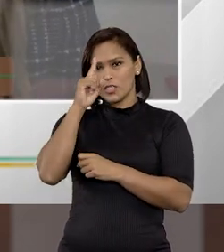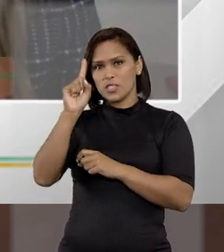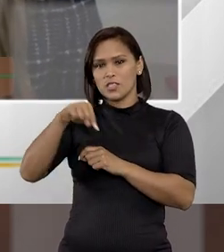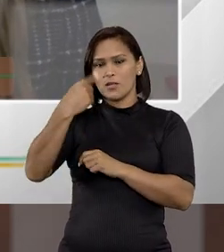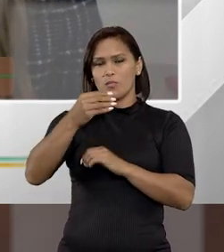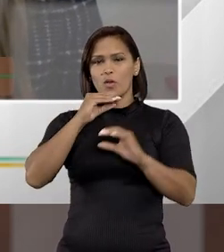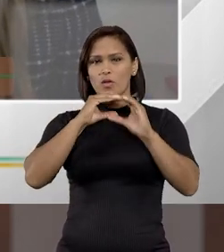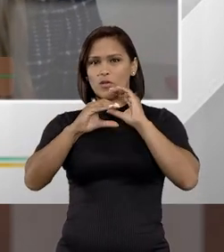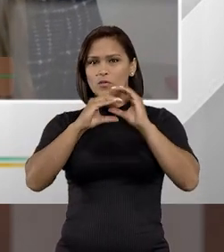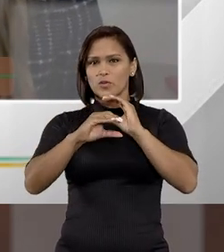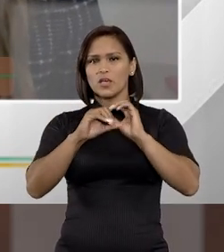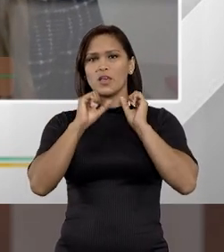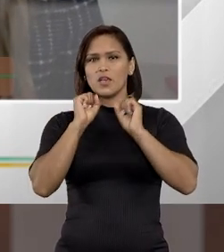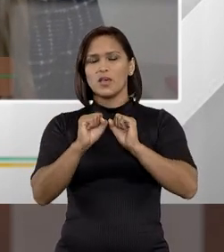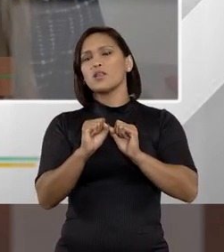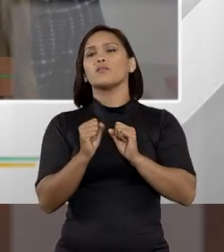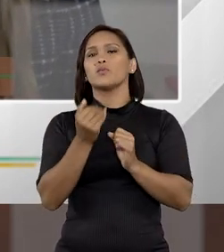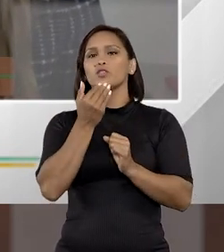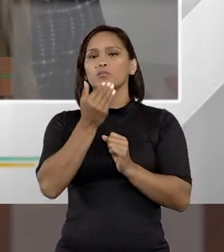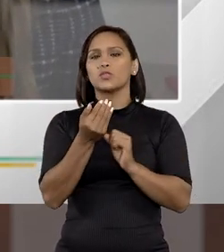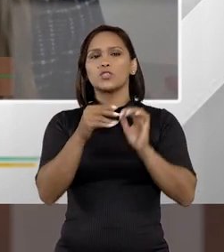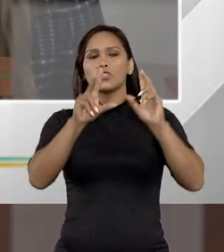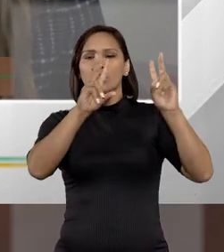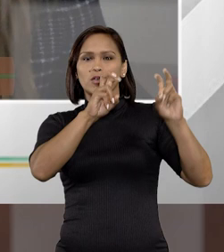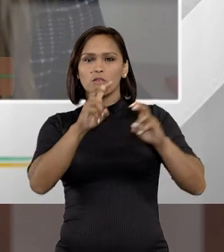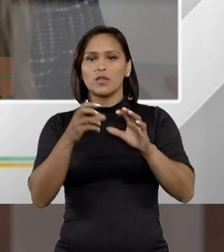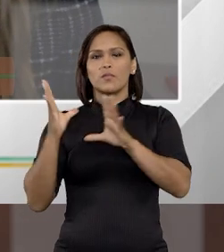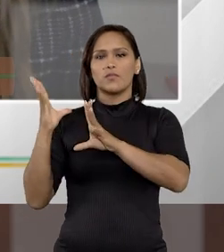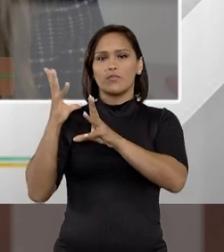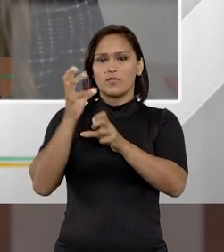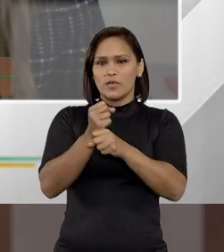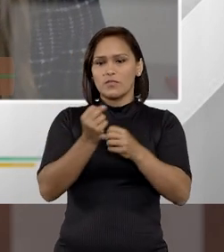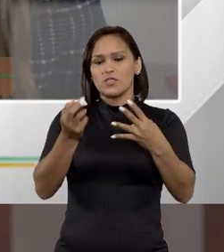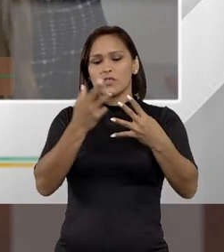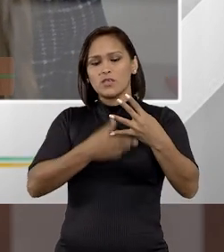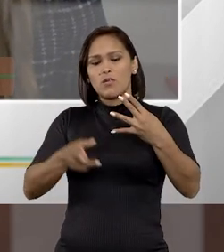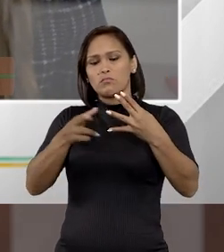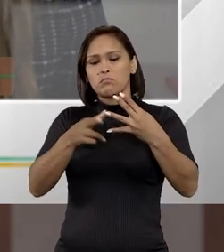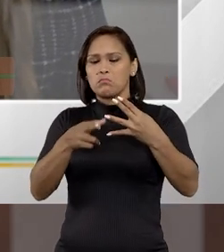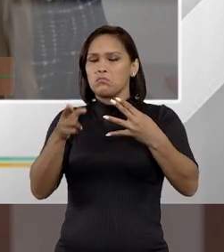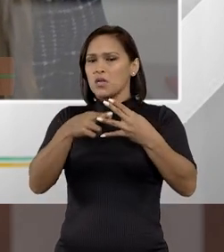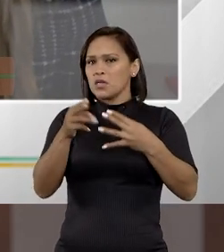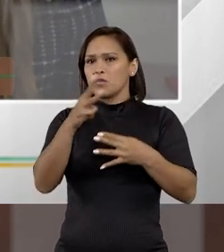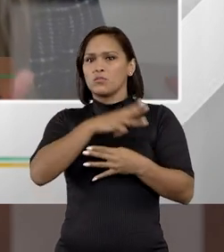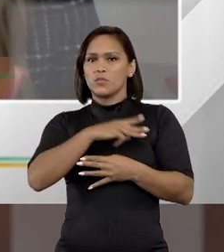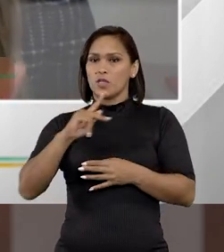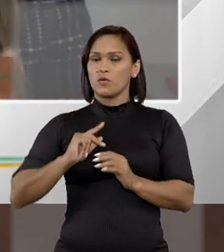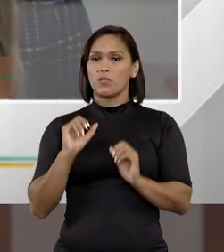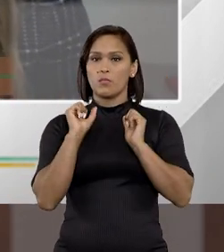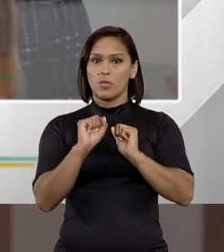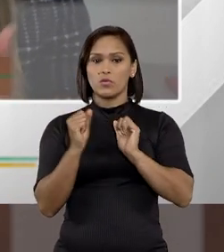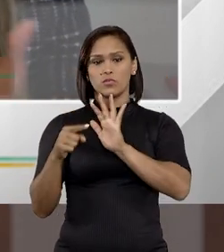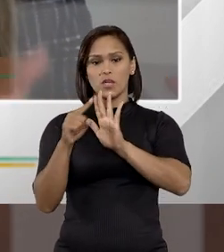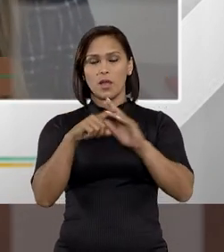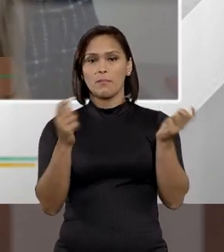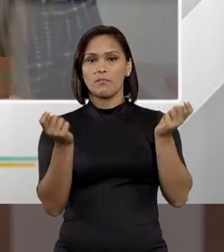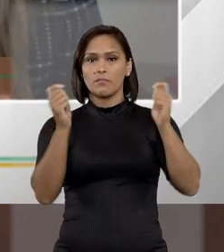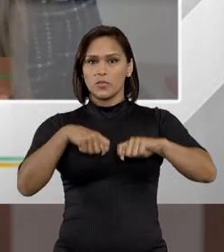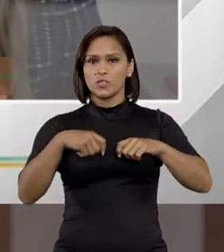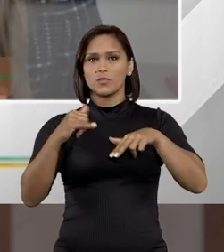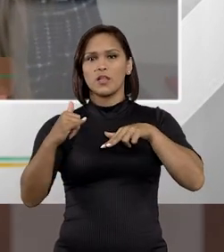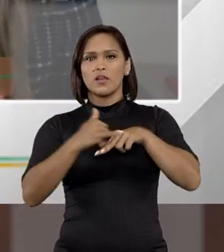né, após ser comunicada disso, ela pode submeter a matéria à revisão da instância competente do Ministério Público, ou seja, ela traz aí uma